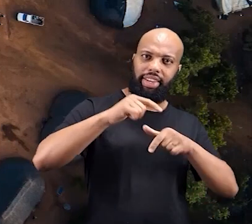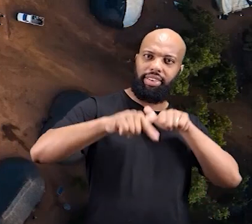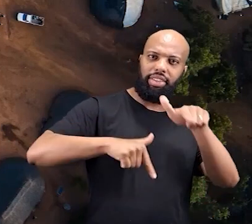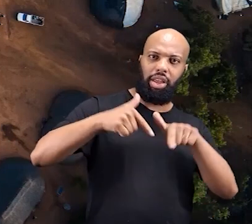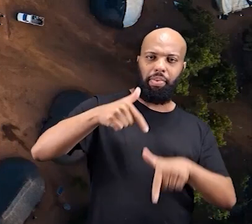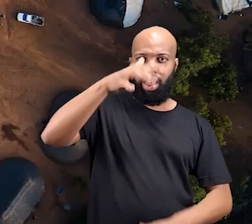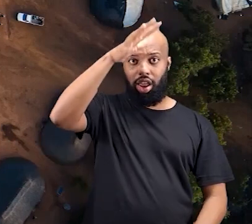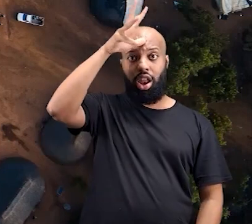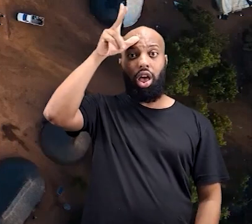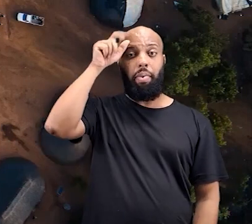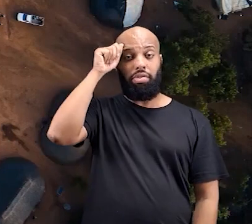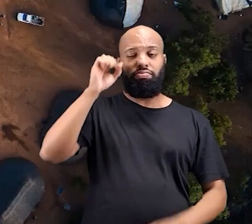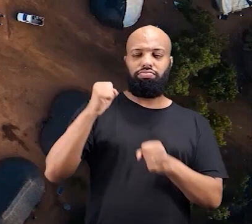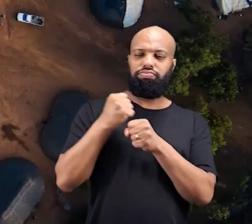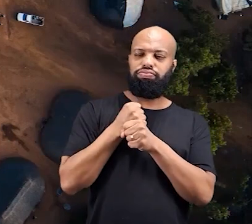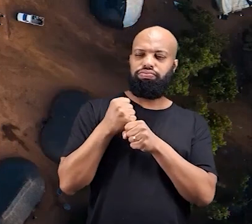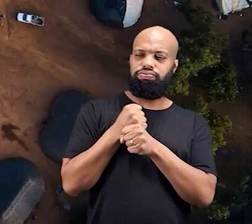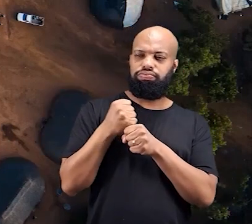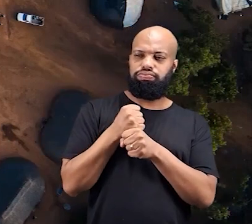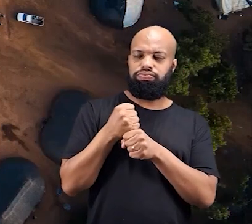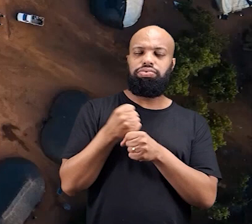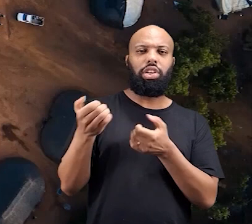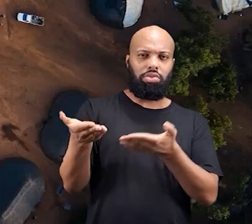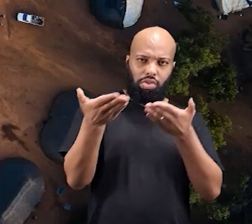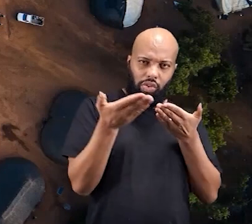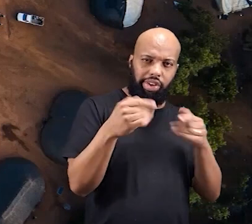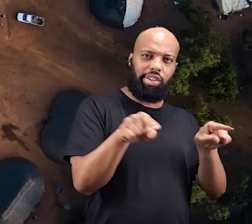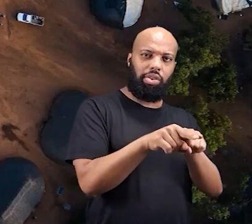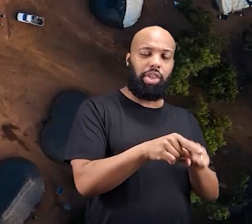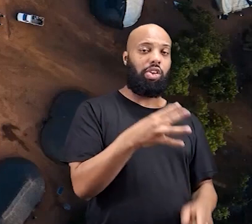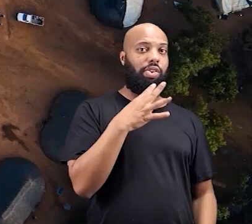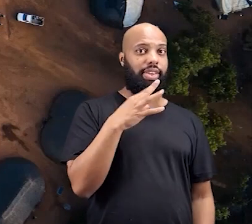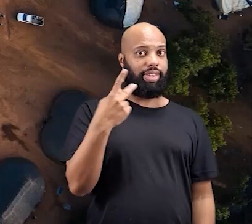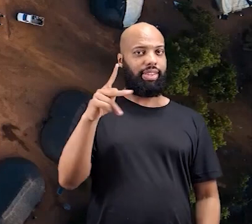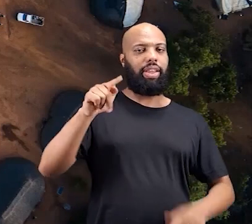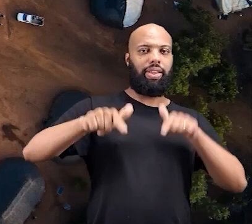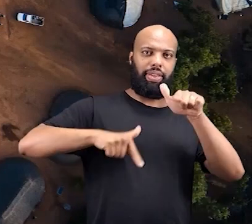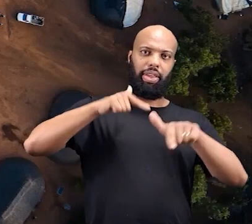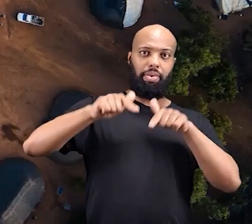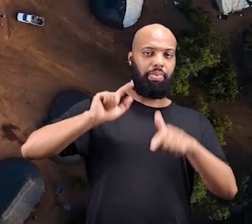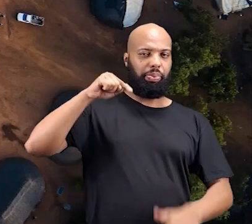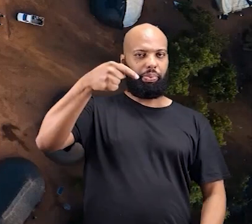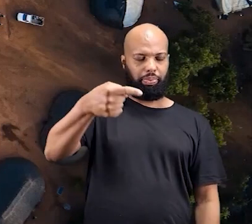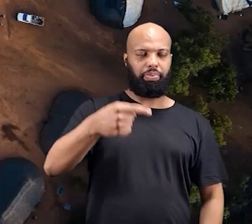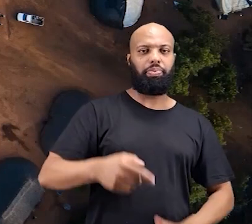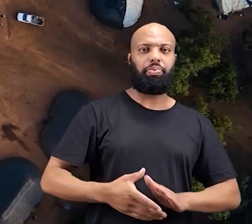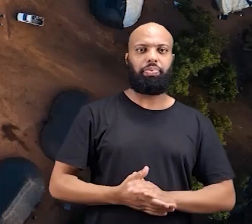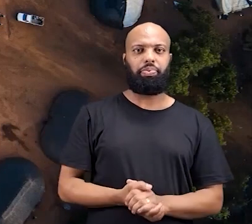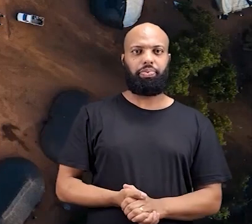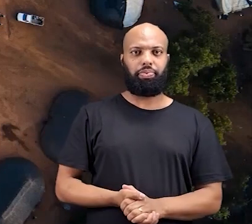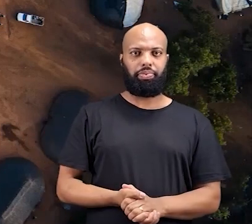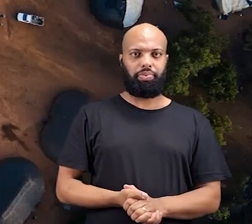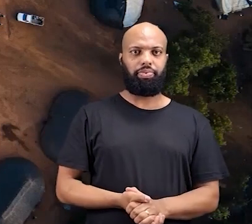que é uma grande parceira minha, que trabalha na Amazônia já há muitos anos e eu convido vocês a conhecerem o trabalho dela.